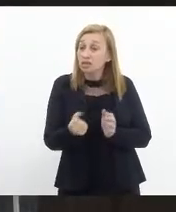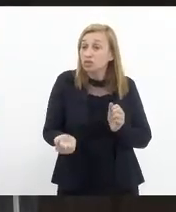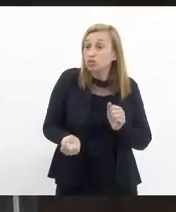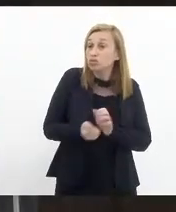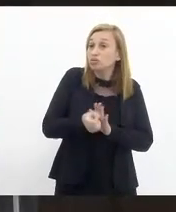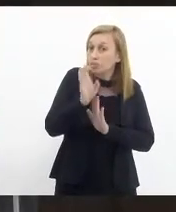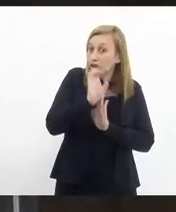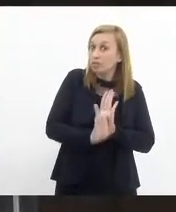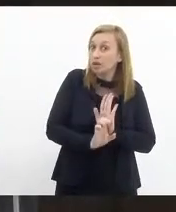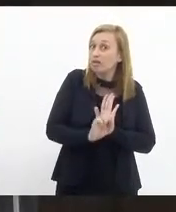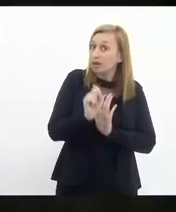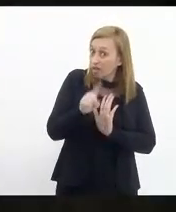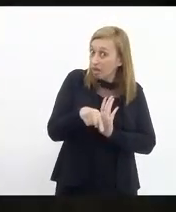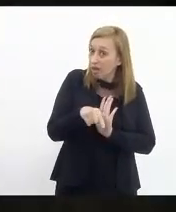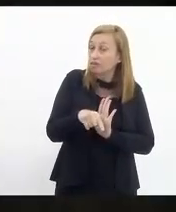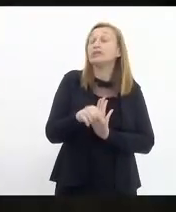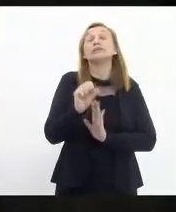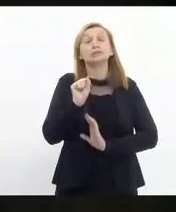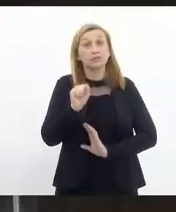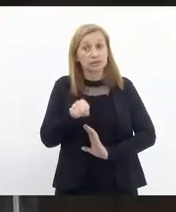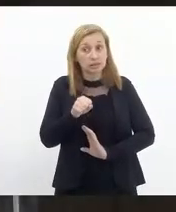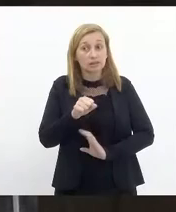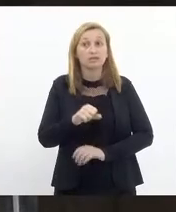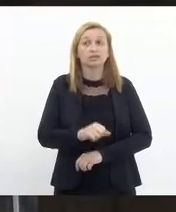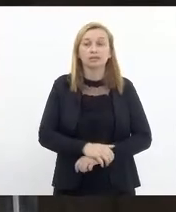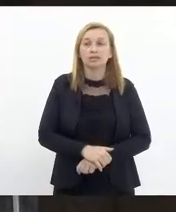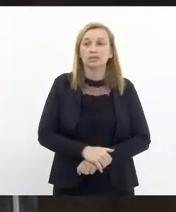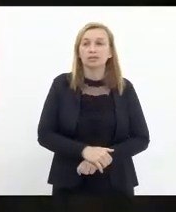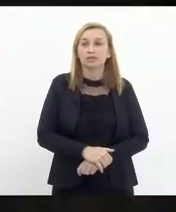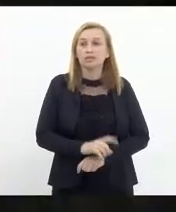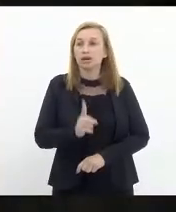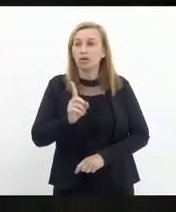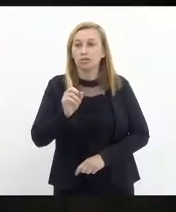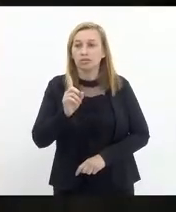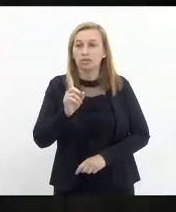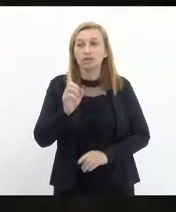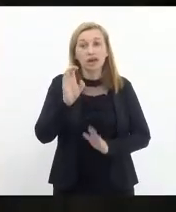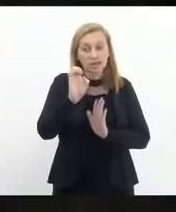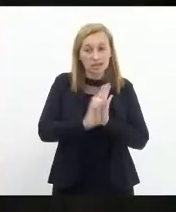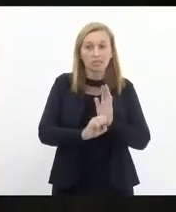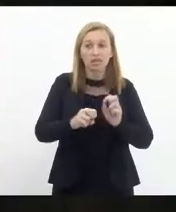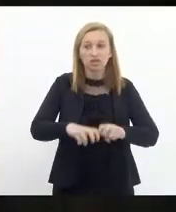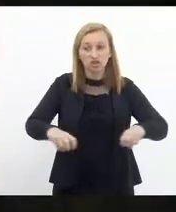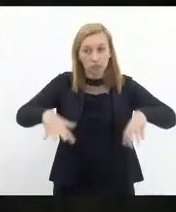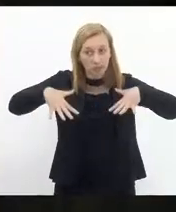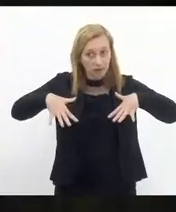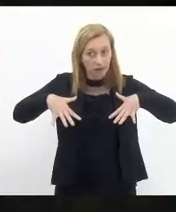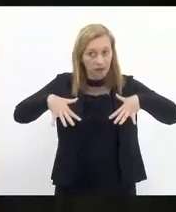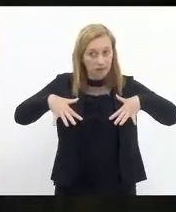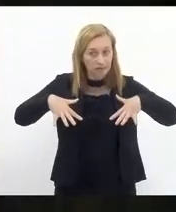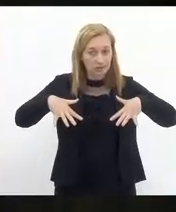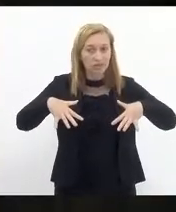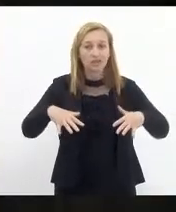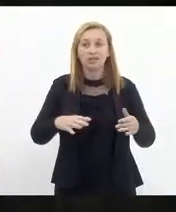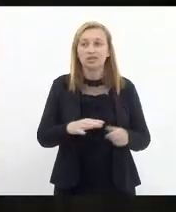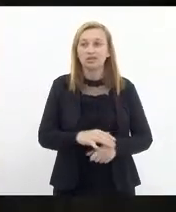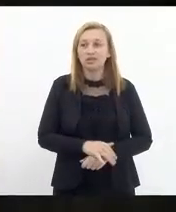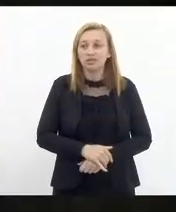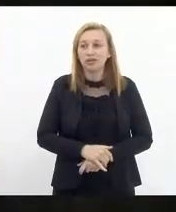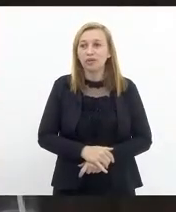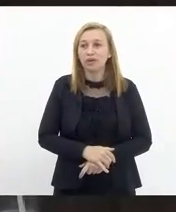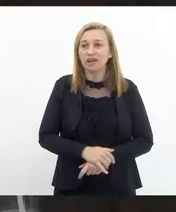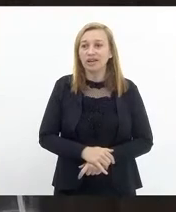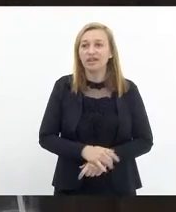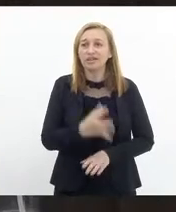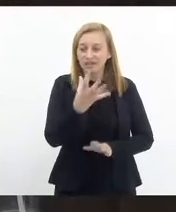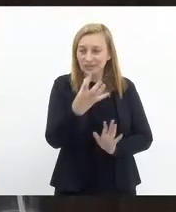emenda, não é? Isso. Favorável à emenda. Não, as emendas de plenário. A excelência vai emitir o parecer sobre as emendas de plenário. Então,